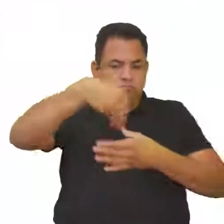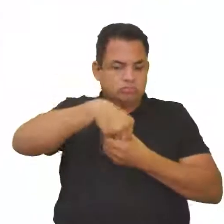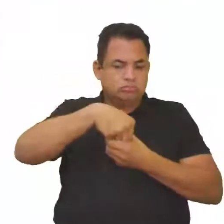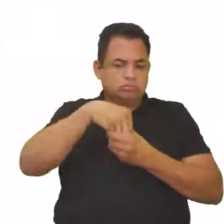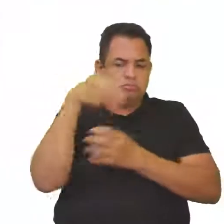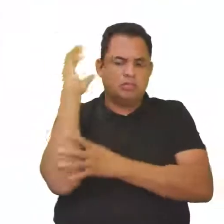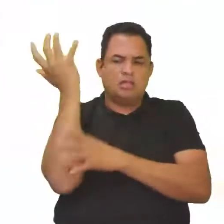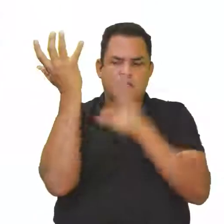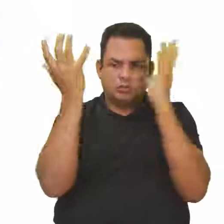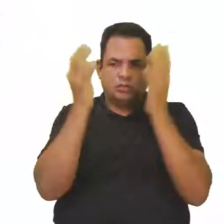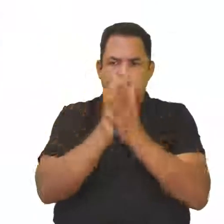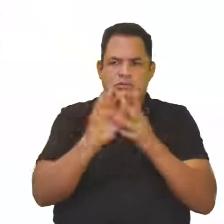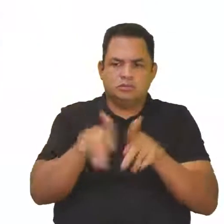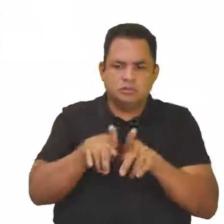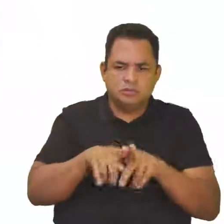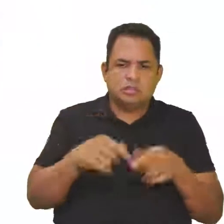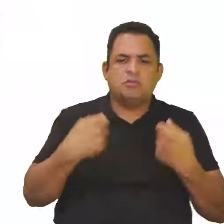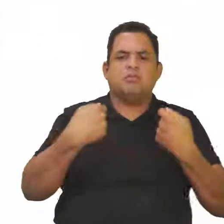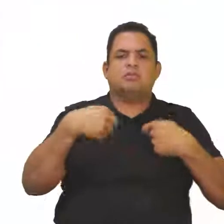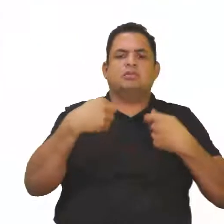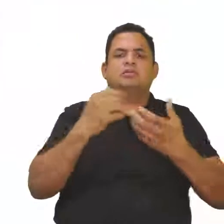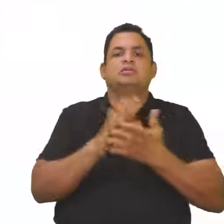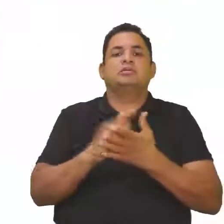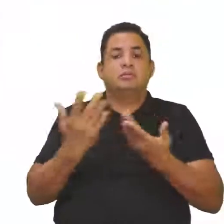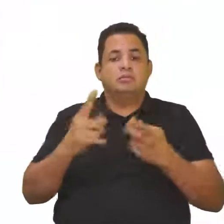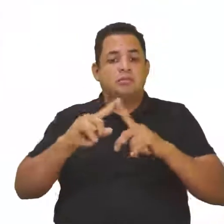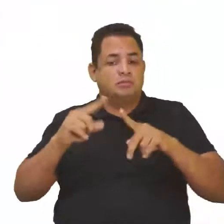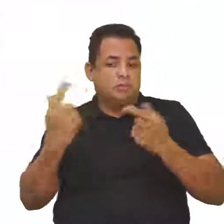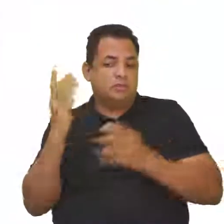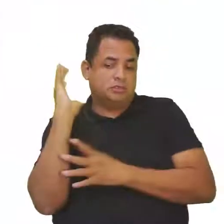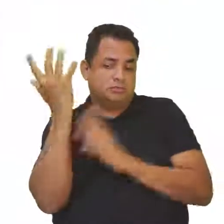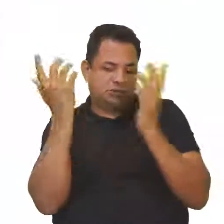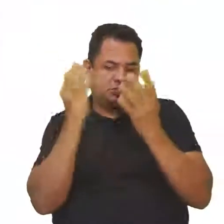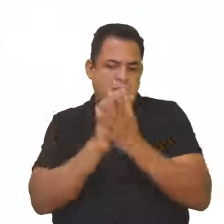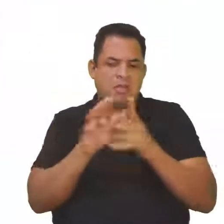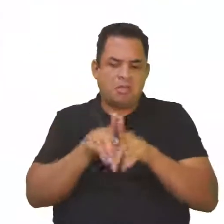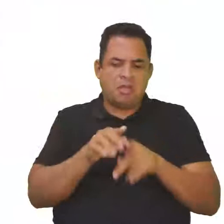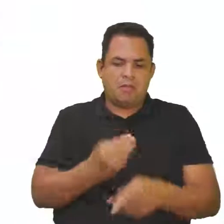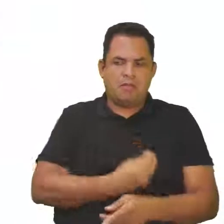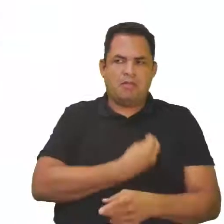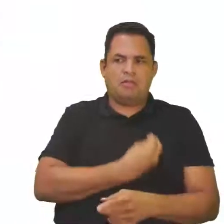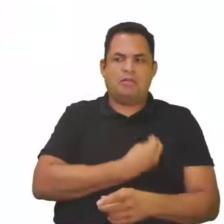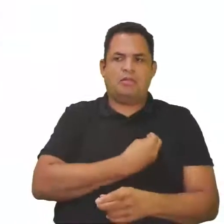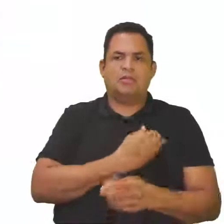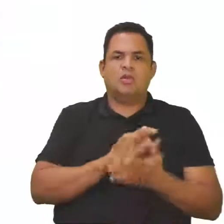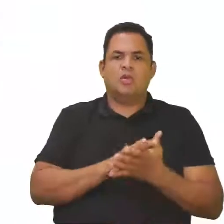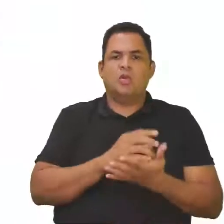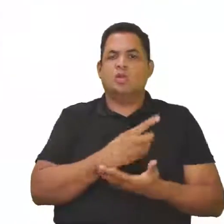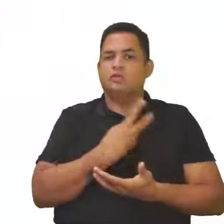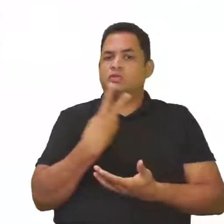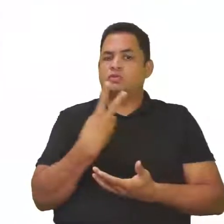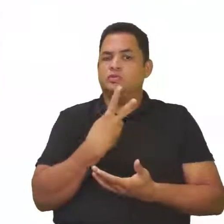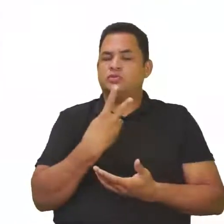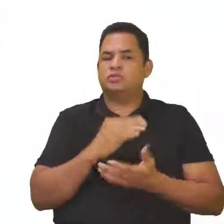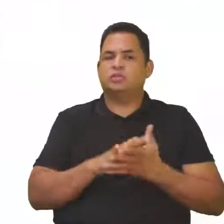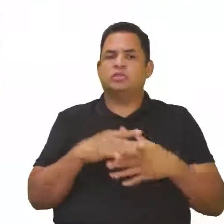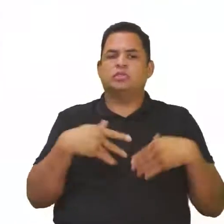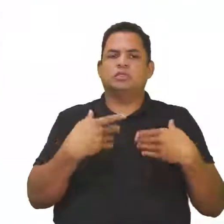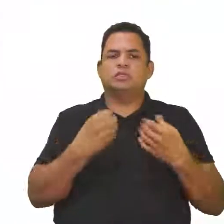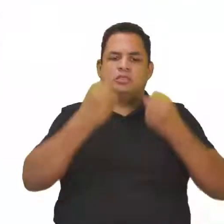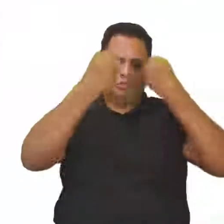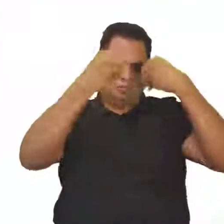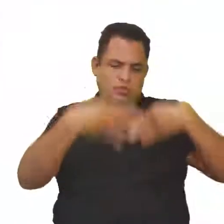da natureza e necessita da natureza para continuar sobrevivendo. No segundo ponto, ele fala